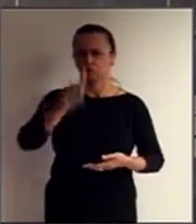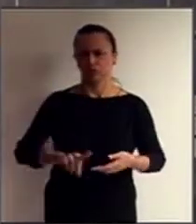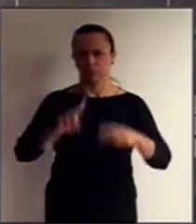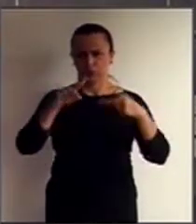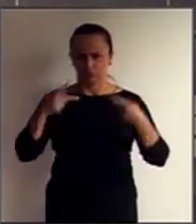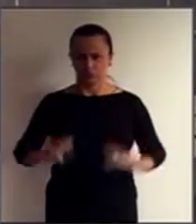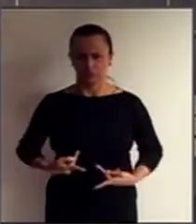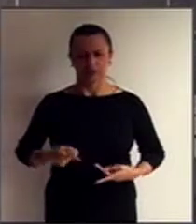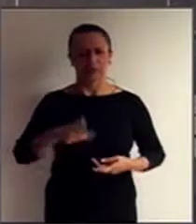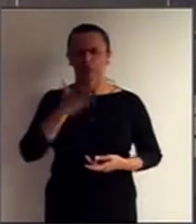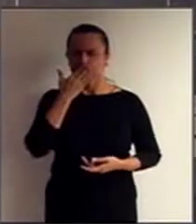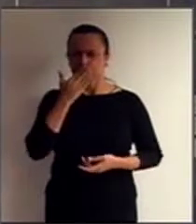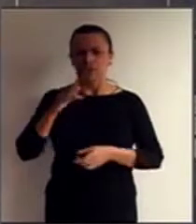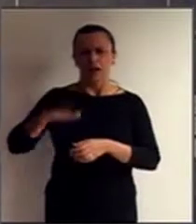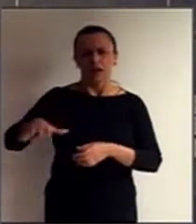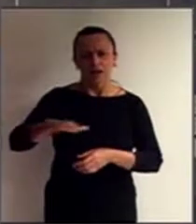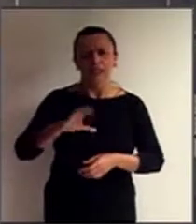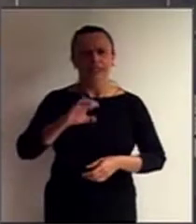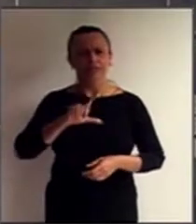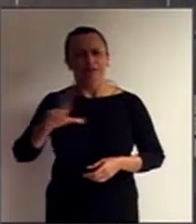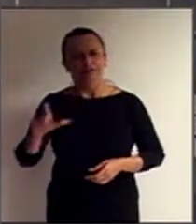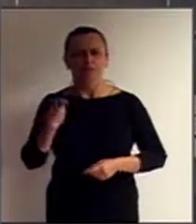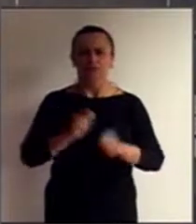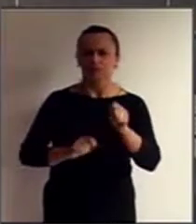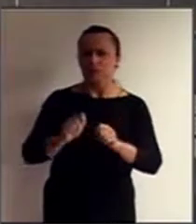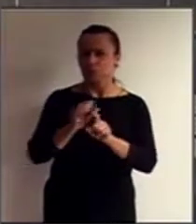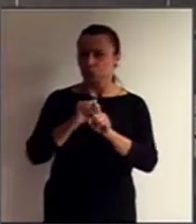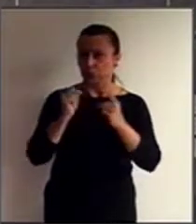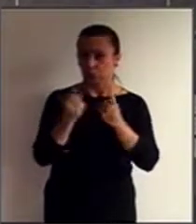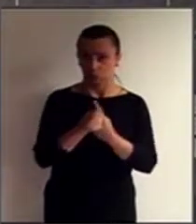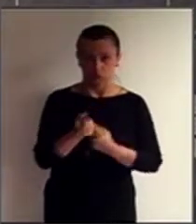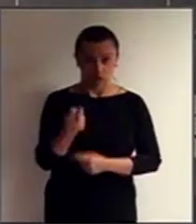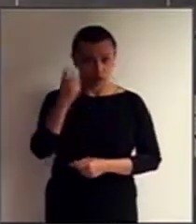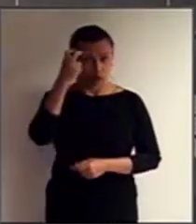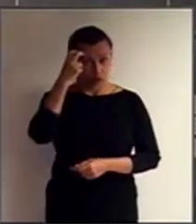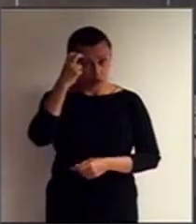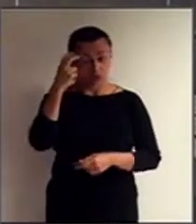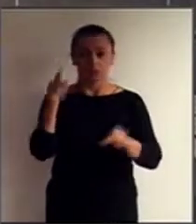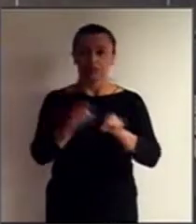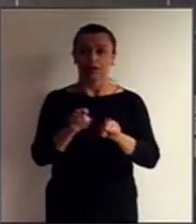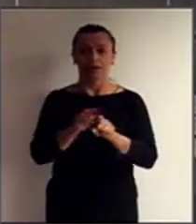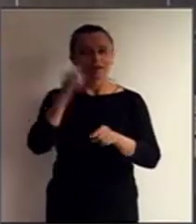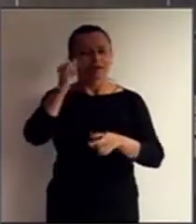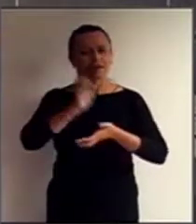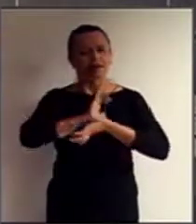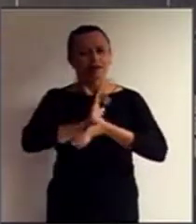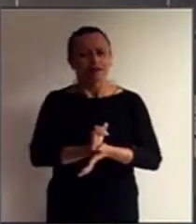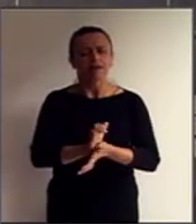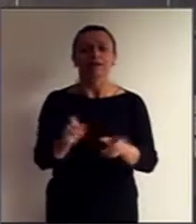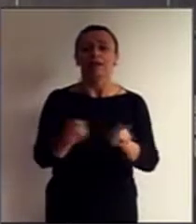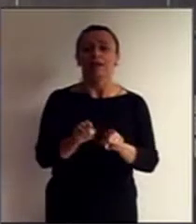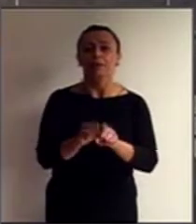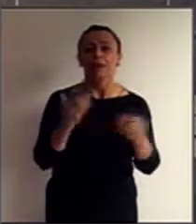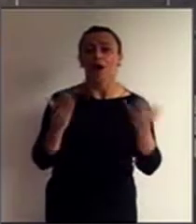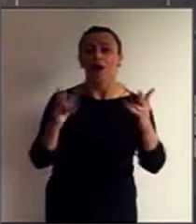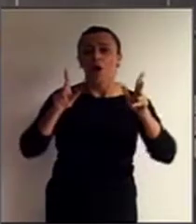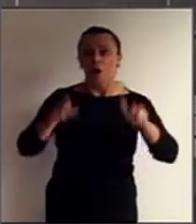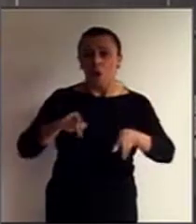em suas diversas categorias civil, política, econômica, social e cultural, e a não discriminação, ao mesmo tempo em que